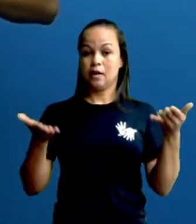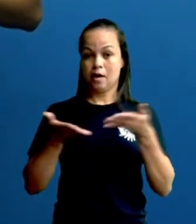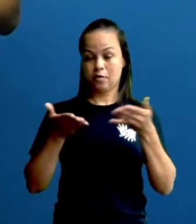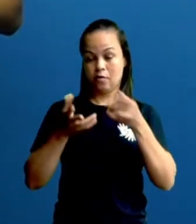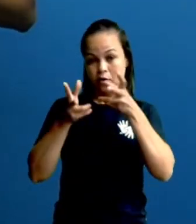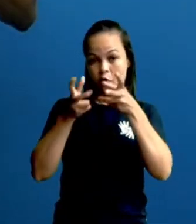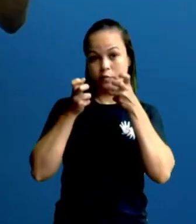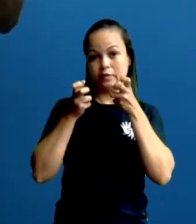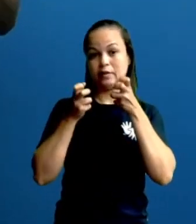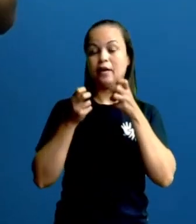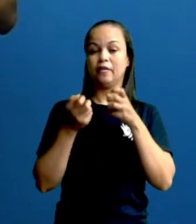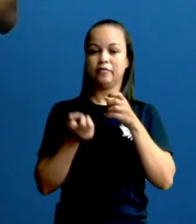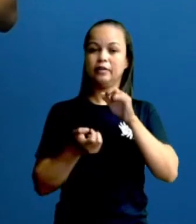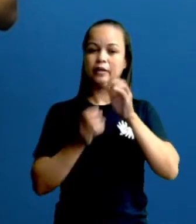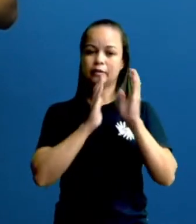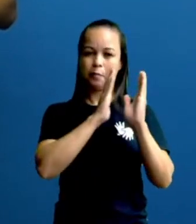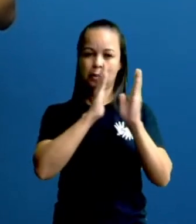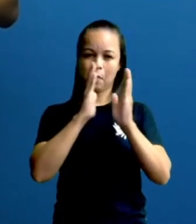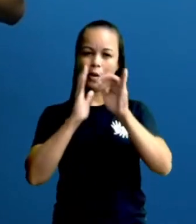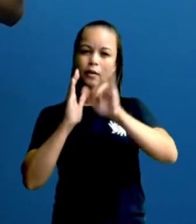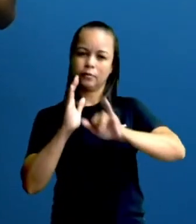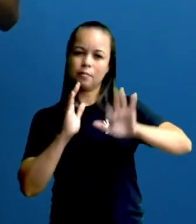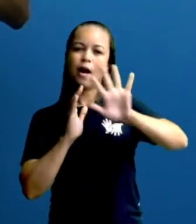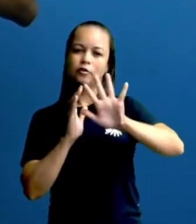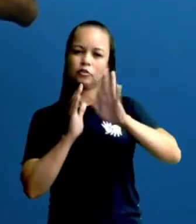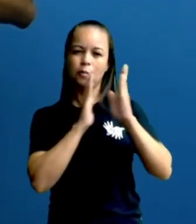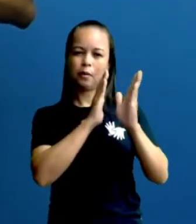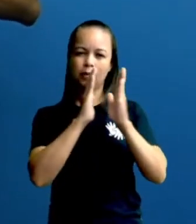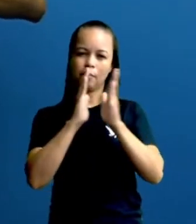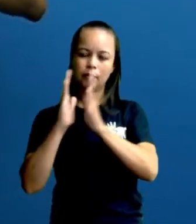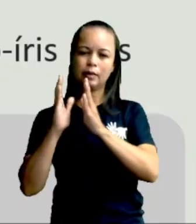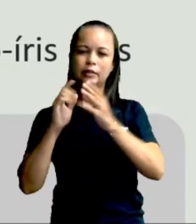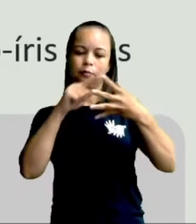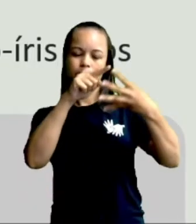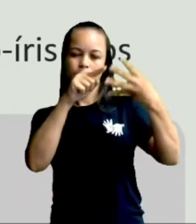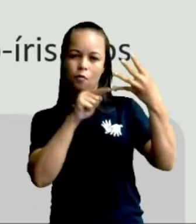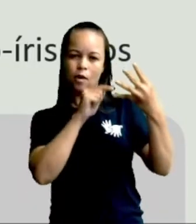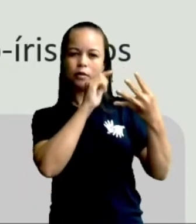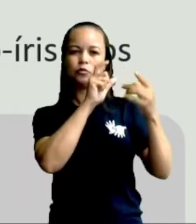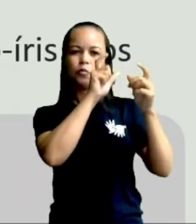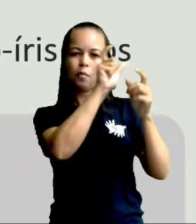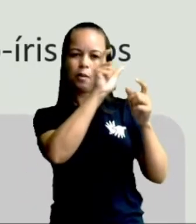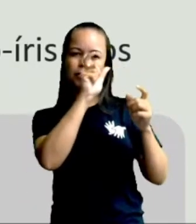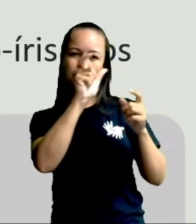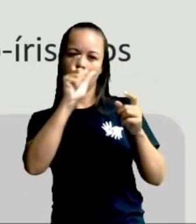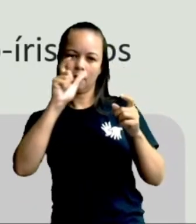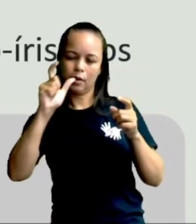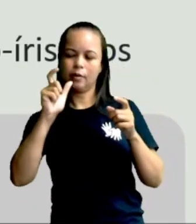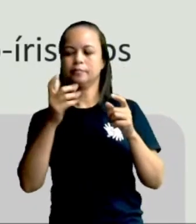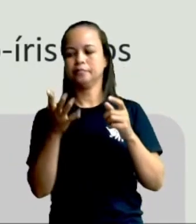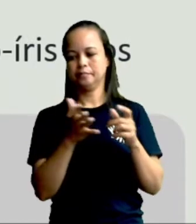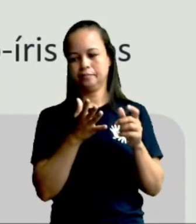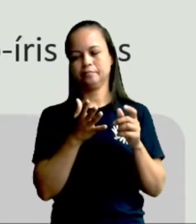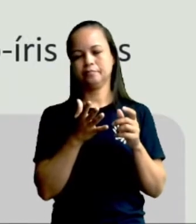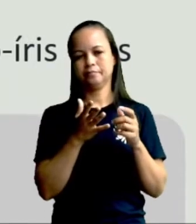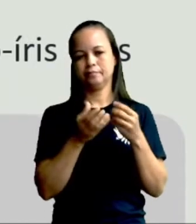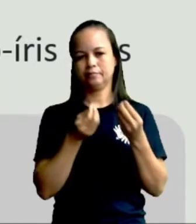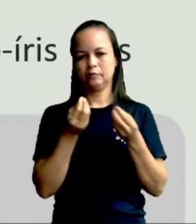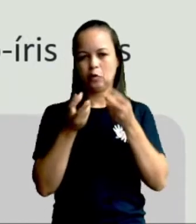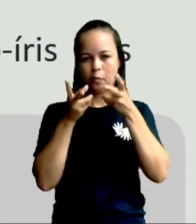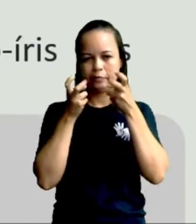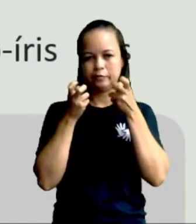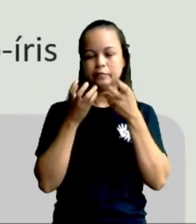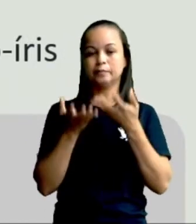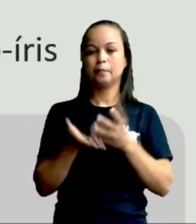nessas sequências de imagens. Temos aí quatro quadrinhos. Então, é a formação aí da tirinha. Tá?